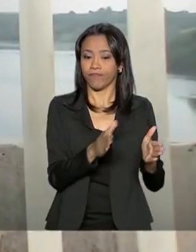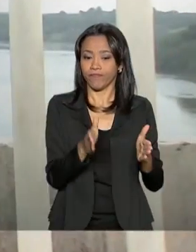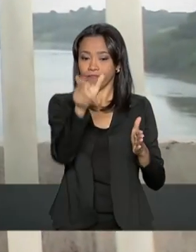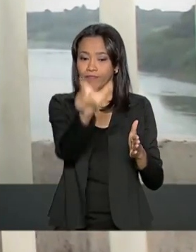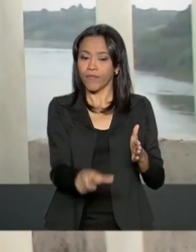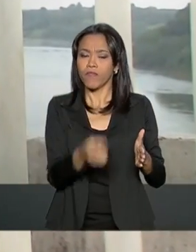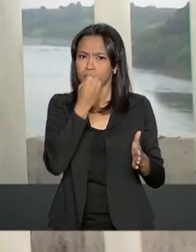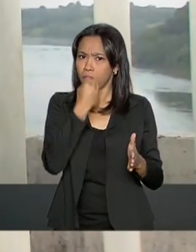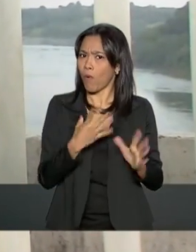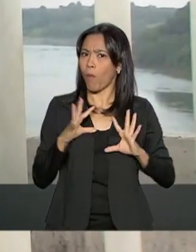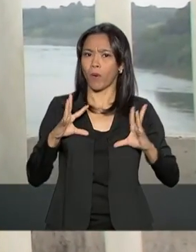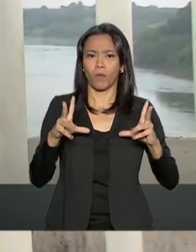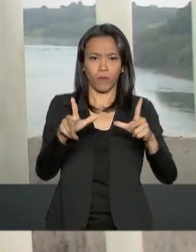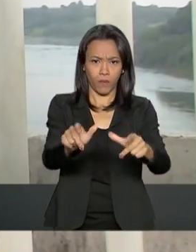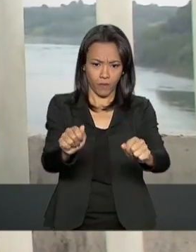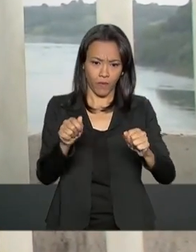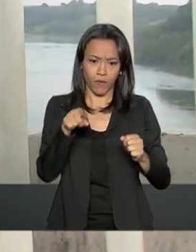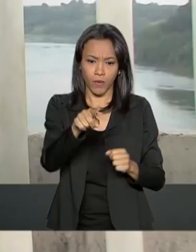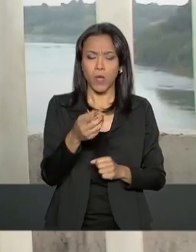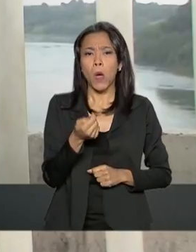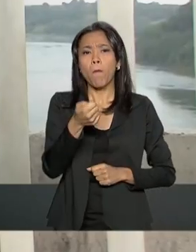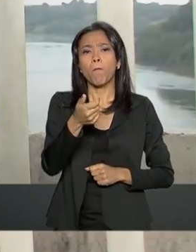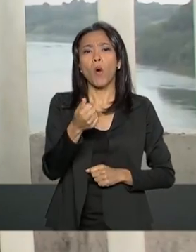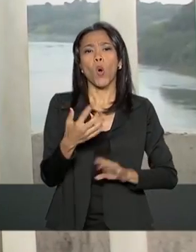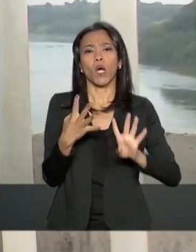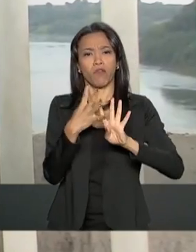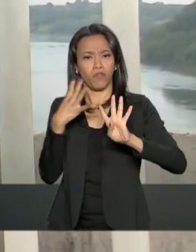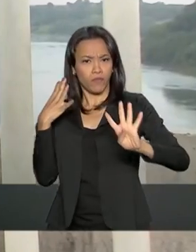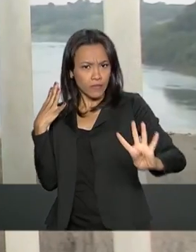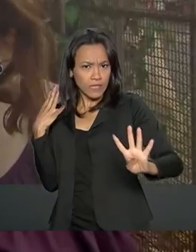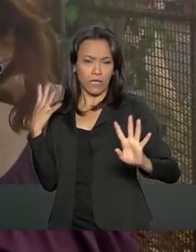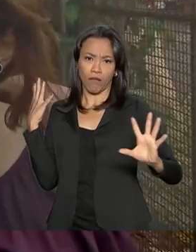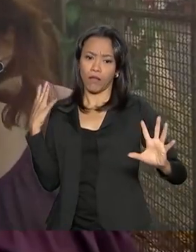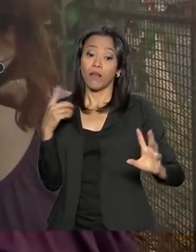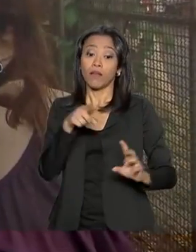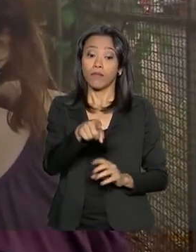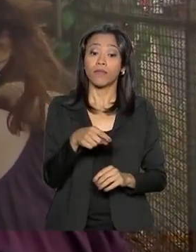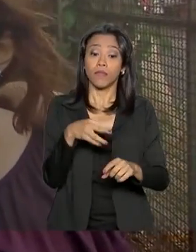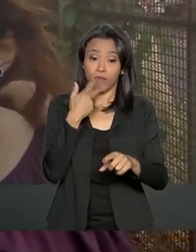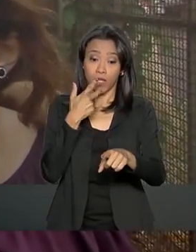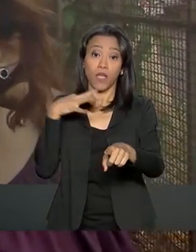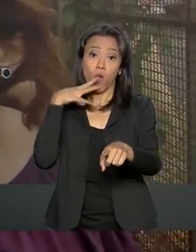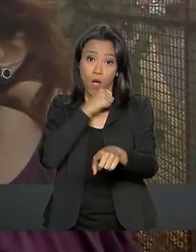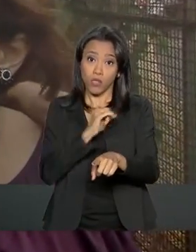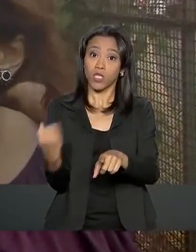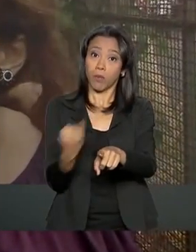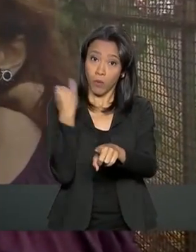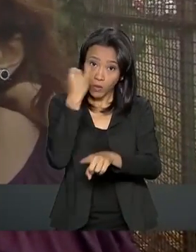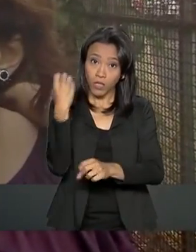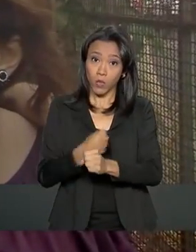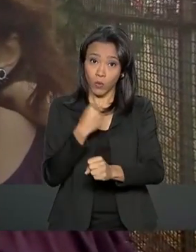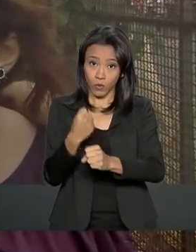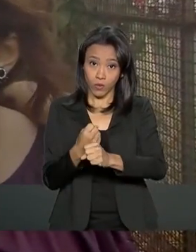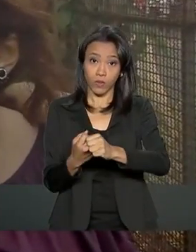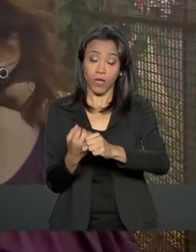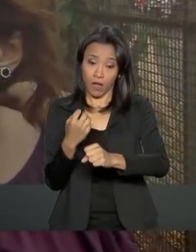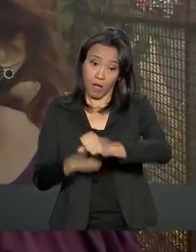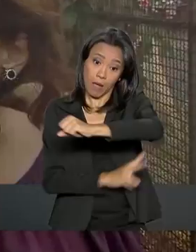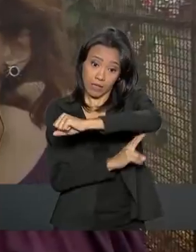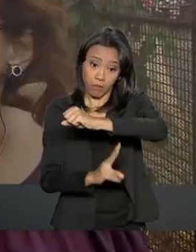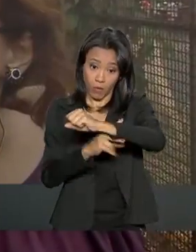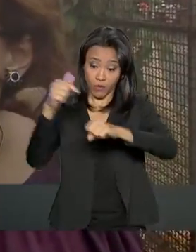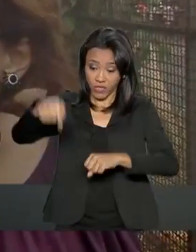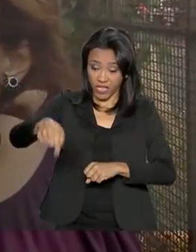todo mundo, né? Vai haver pouca fila, todo mundo vai trabalhar melhor. Eu acho que é muito importante. Aliás, essa ponte aqui, pelos